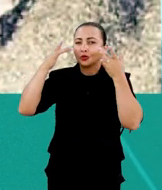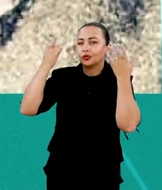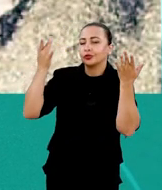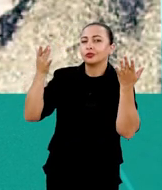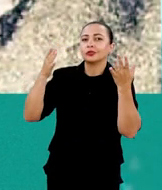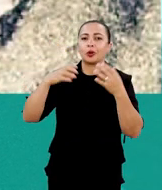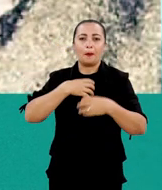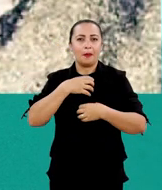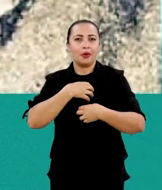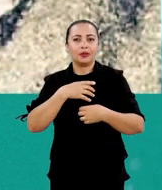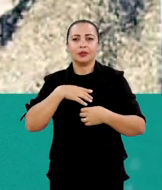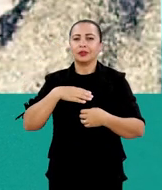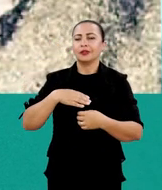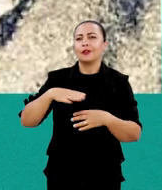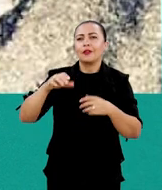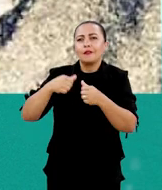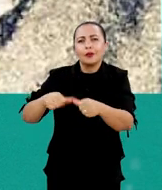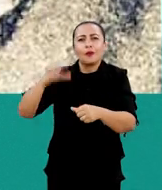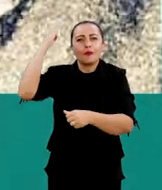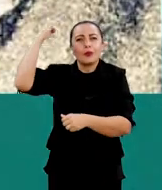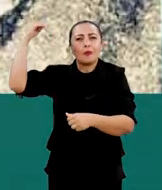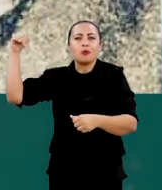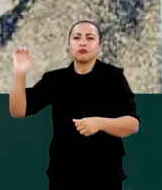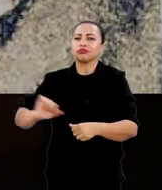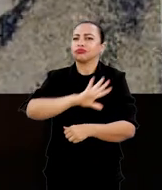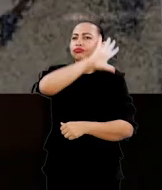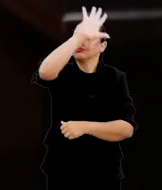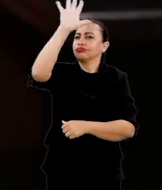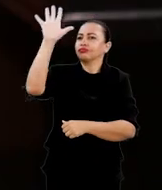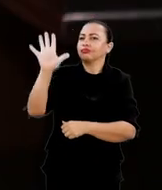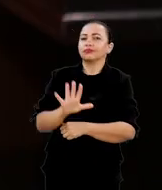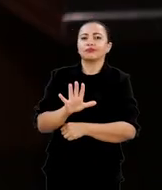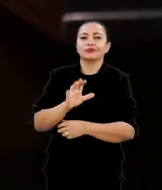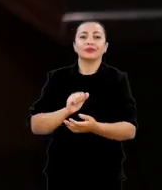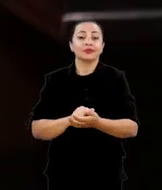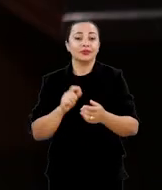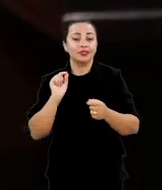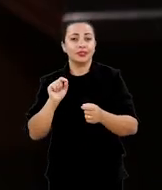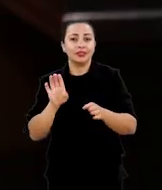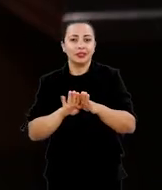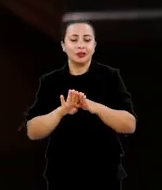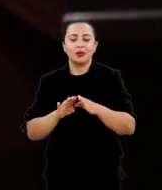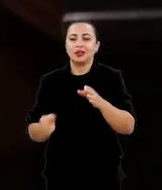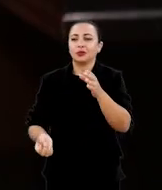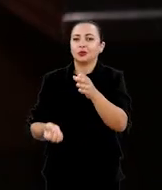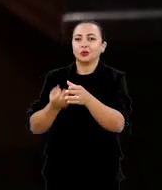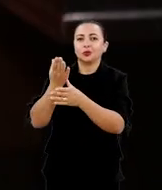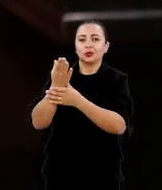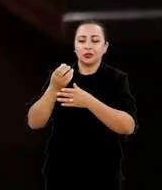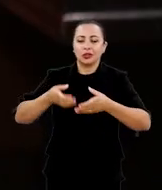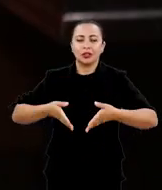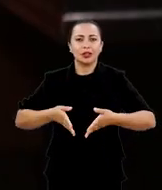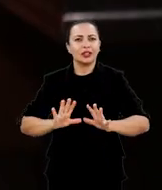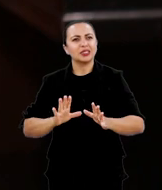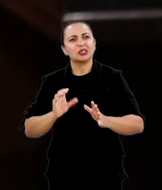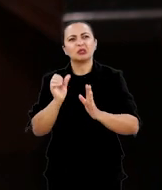sucesso, fez sucesso nacionalmente, e que floresceu, nasceu na segunda